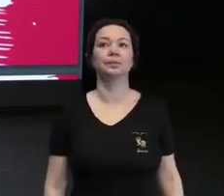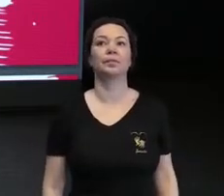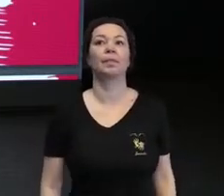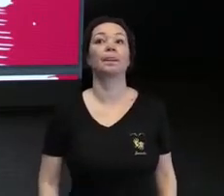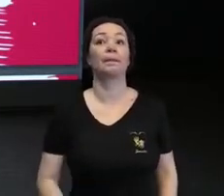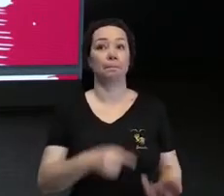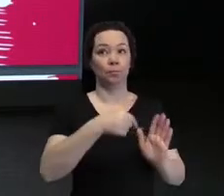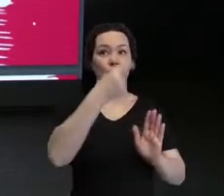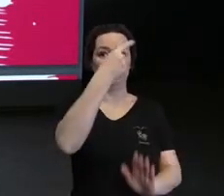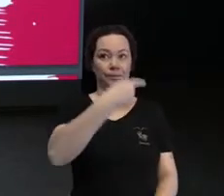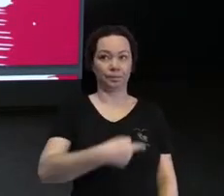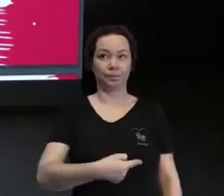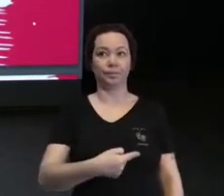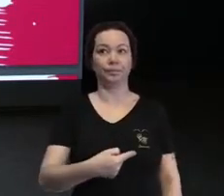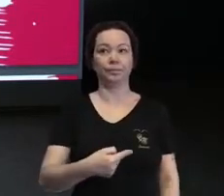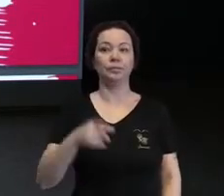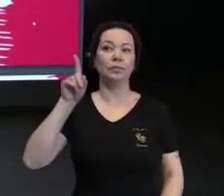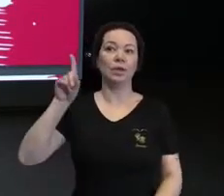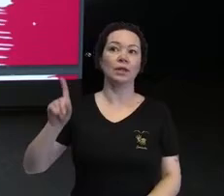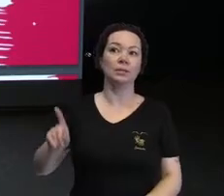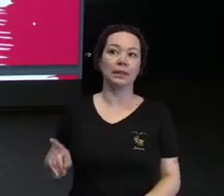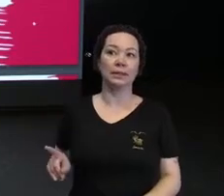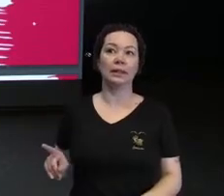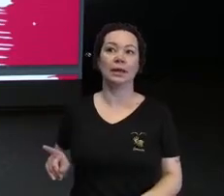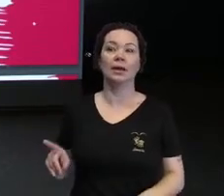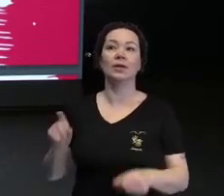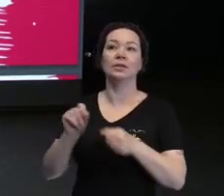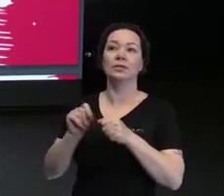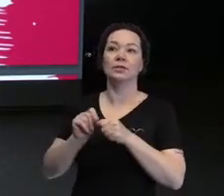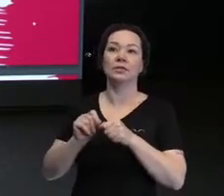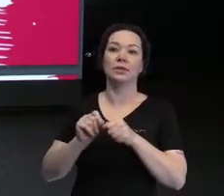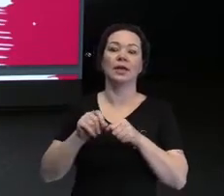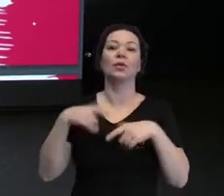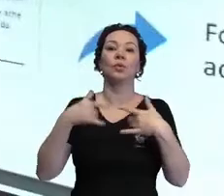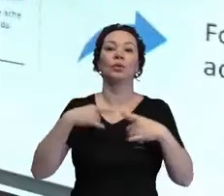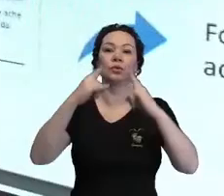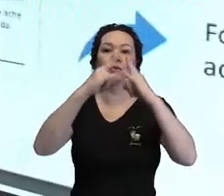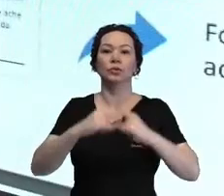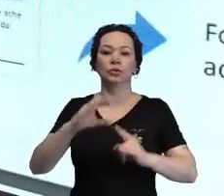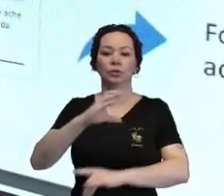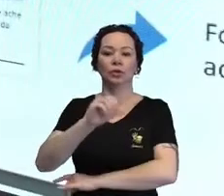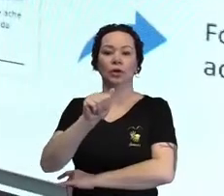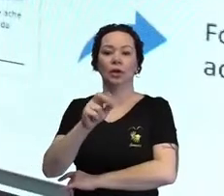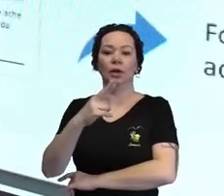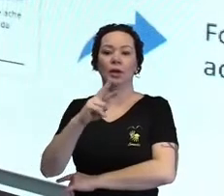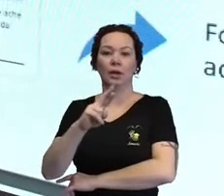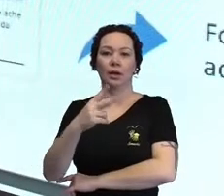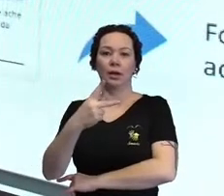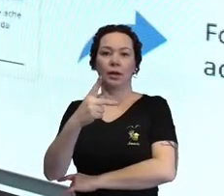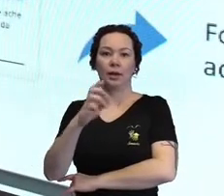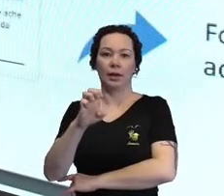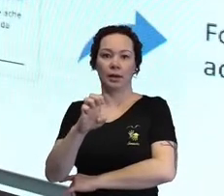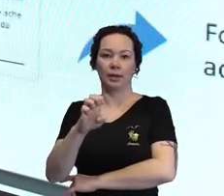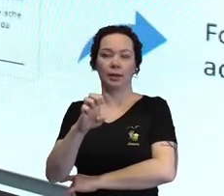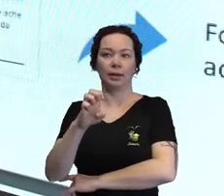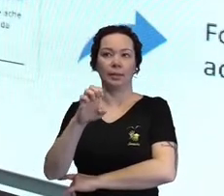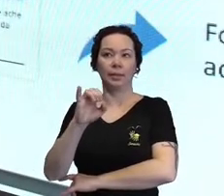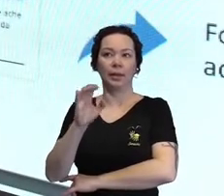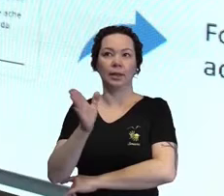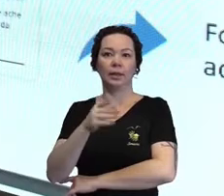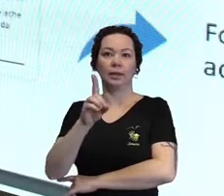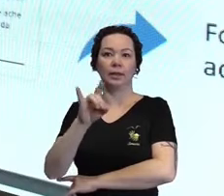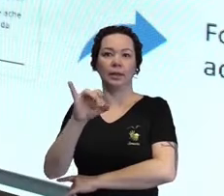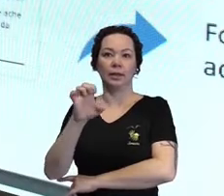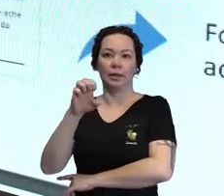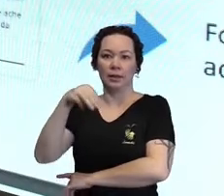esse material aqui foi feito na época que a gente estava no Carpe Diem. Eu queria também aqui agradecer, de novo, a